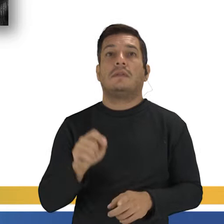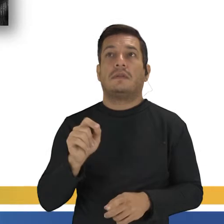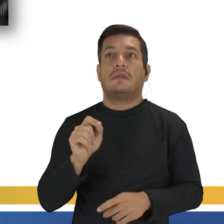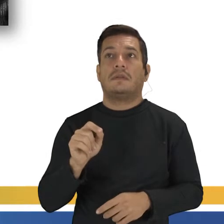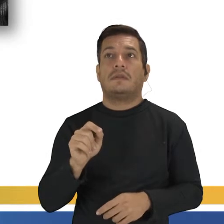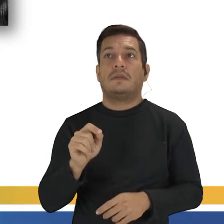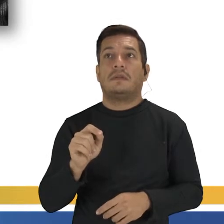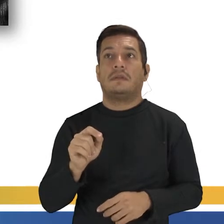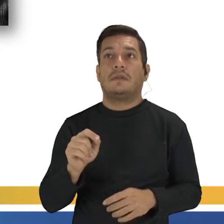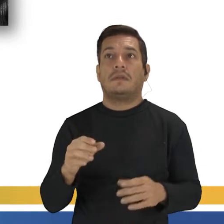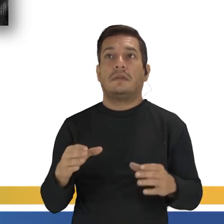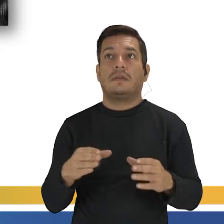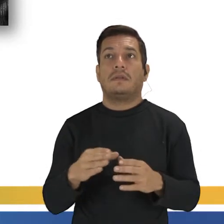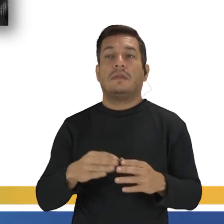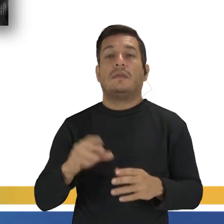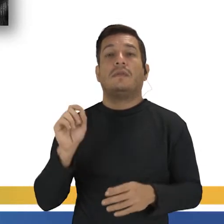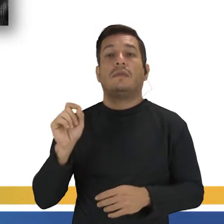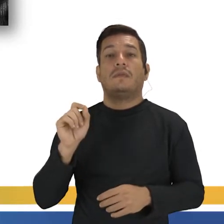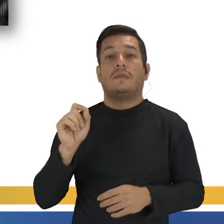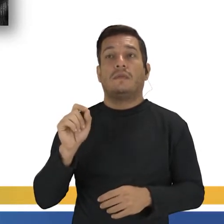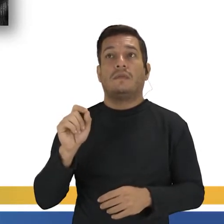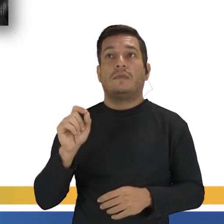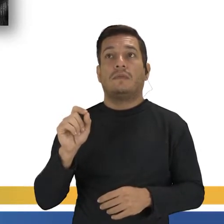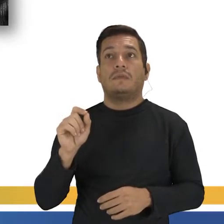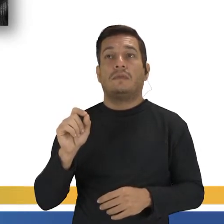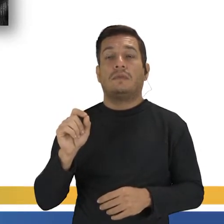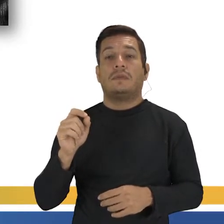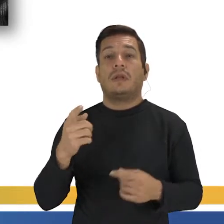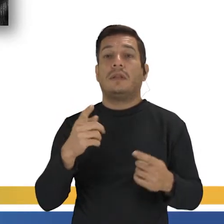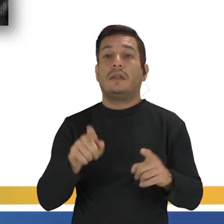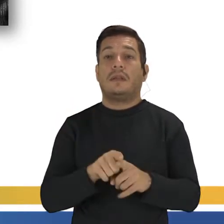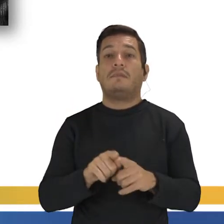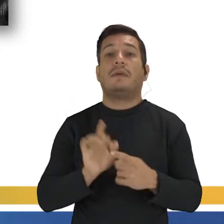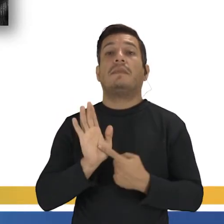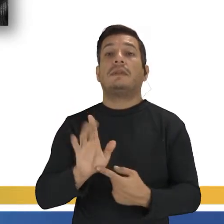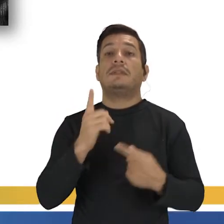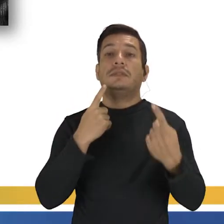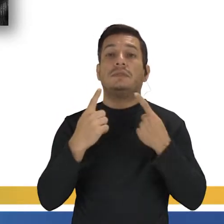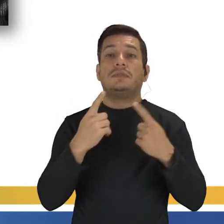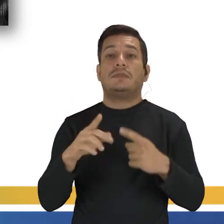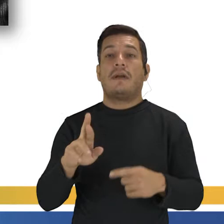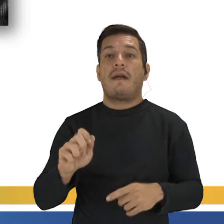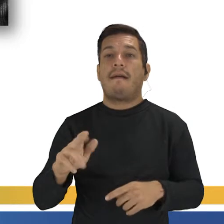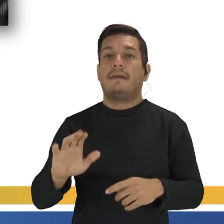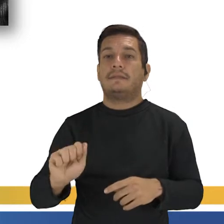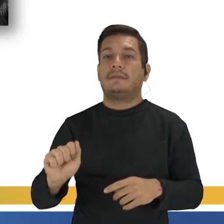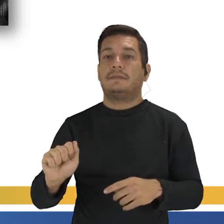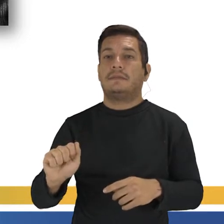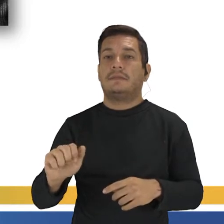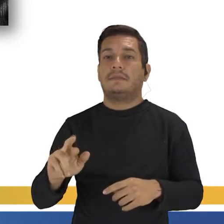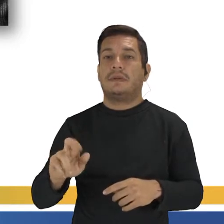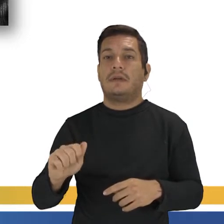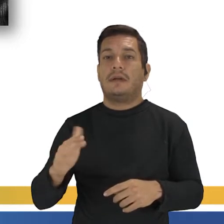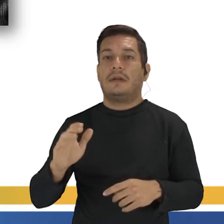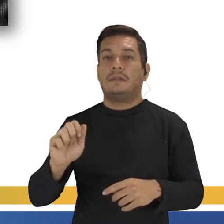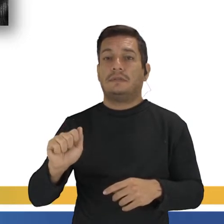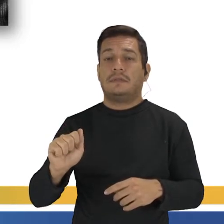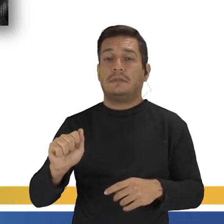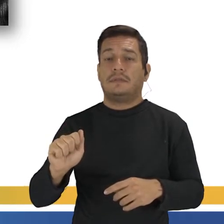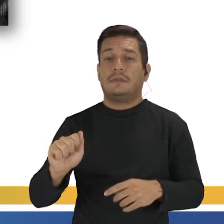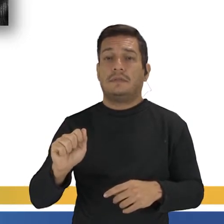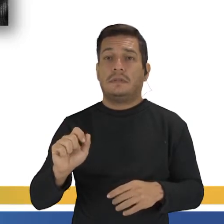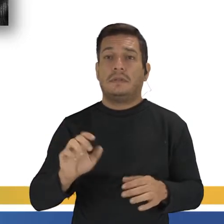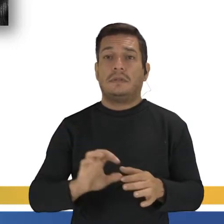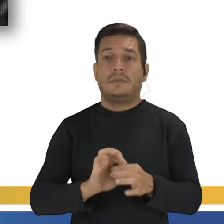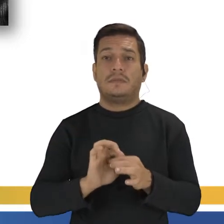racial da negritude, né? Que ele vem discutindo essa questão da raça, né? Que esse distintivo, ele une